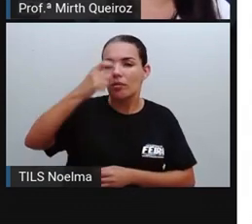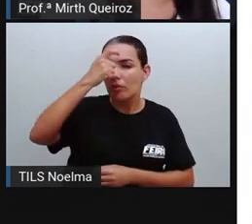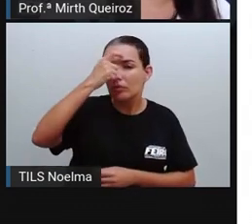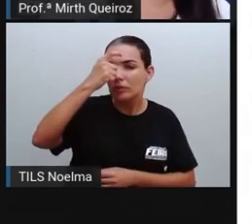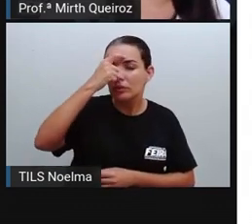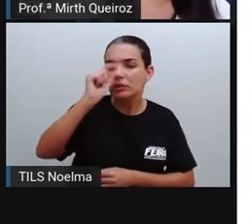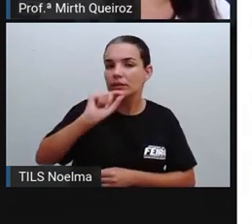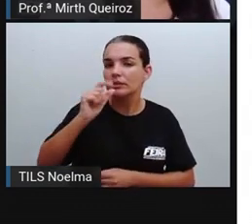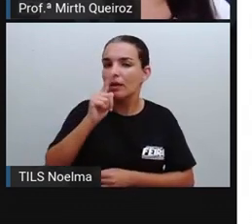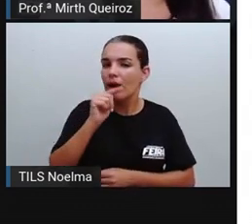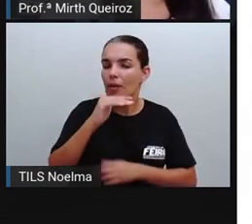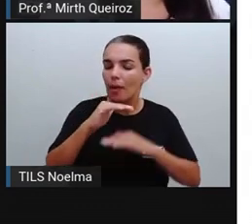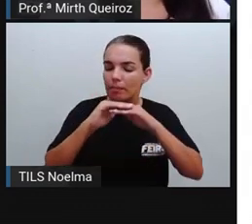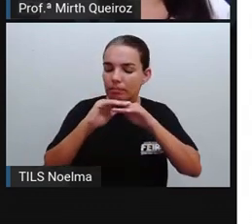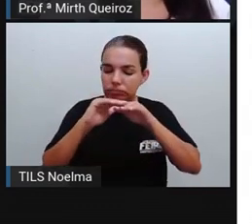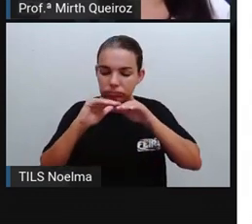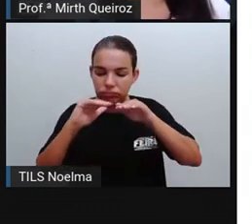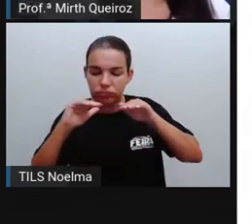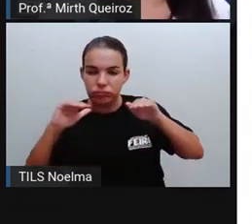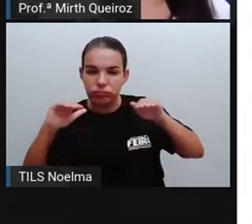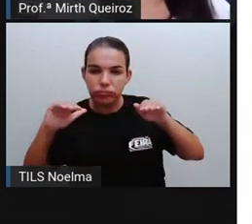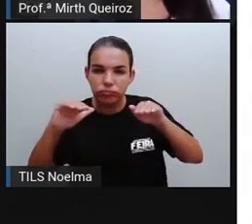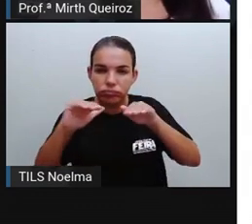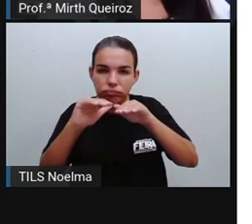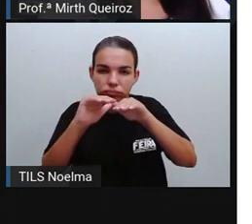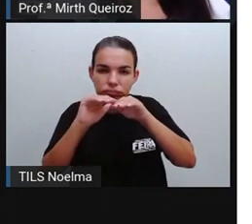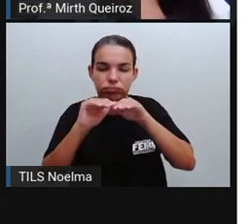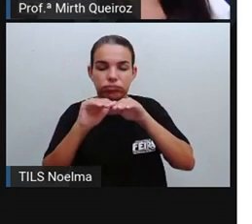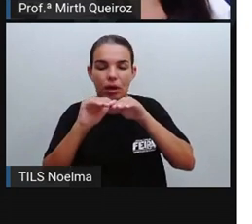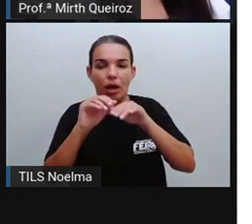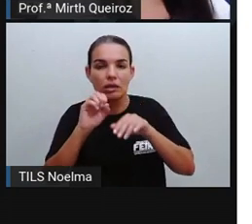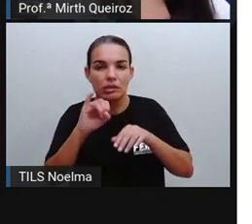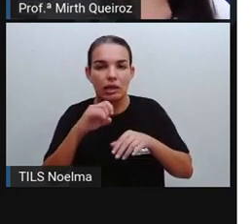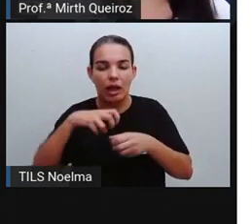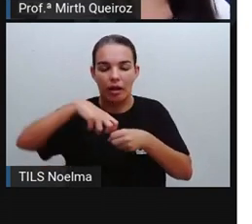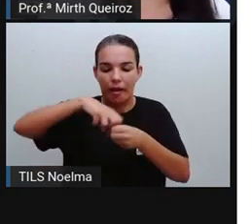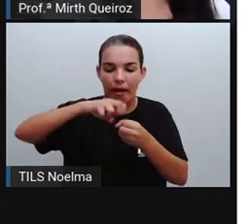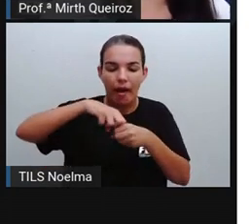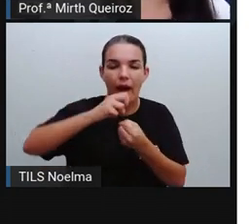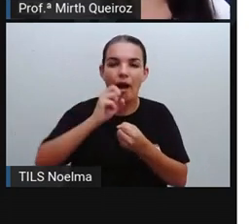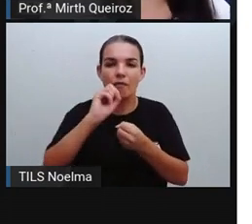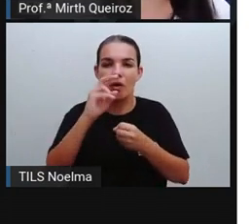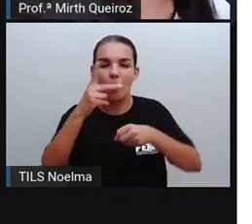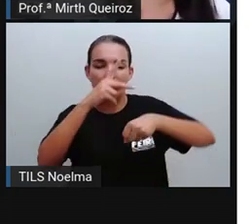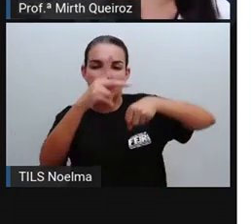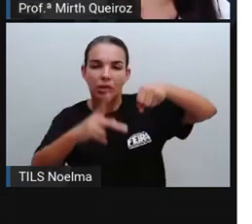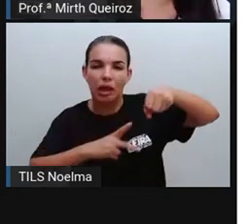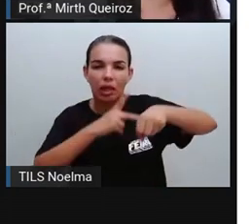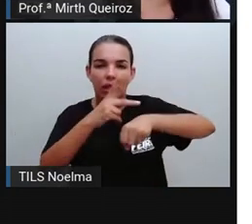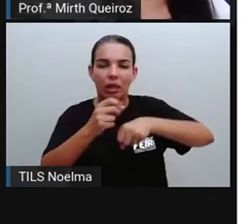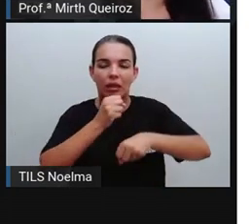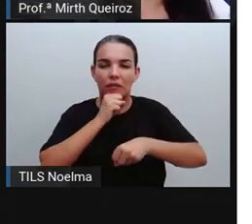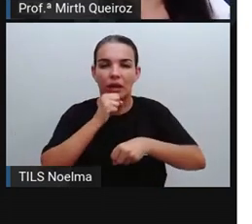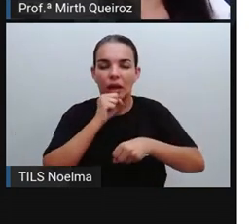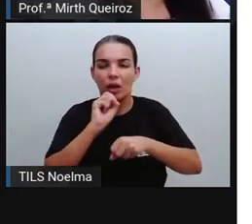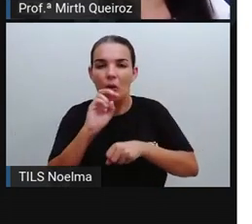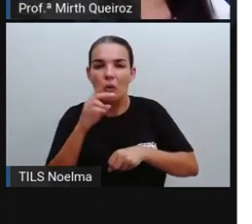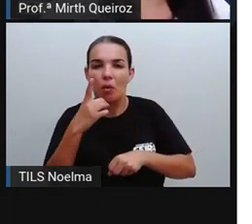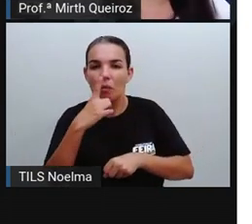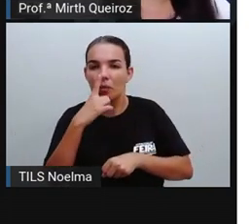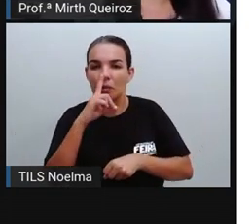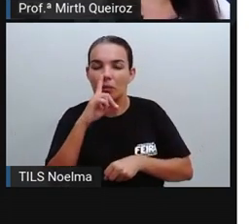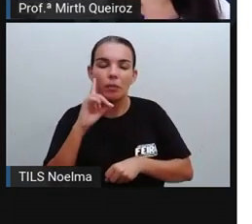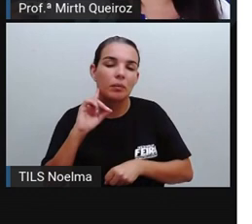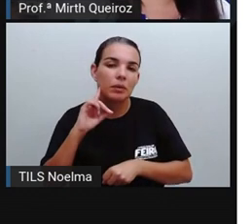água parada que às vezes a gente deixa nas nossas casas, em garrafas, pneus velhos, o próprio lixo aberto,